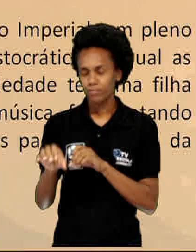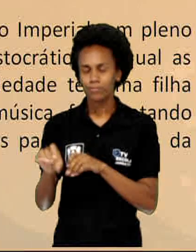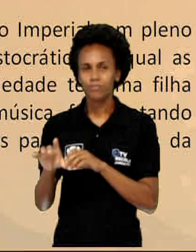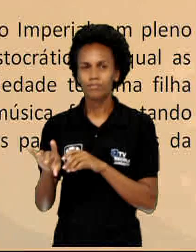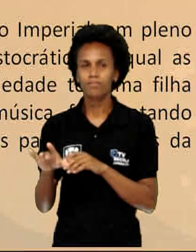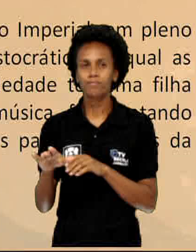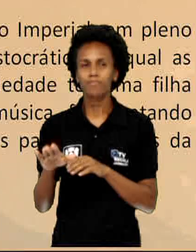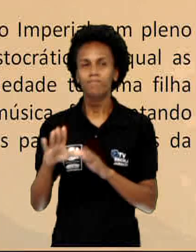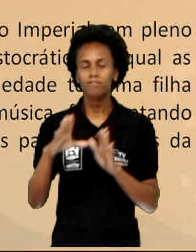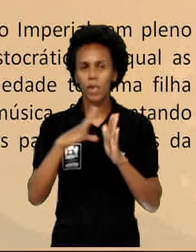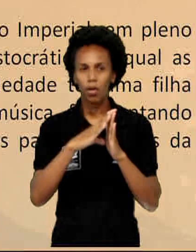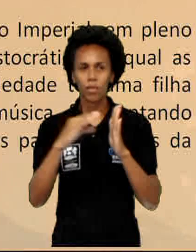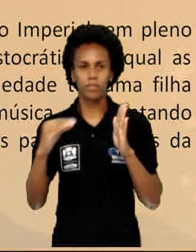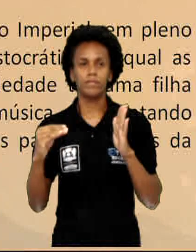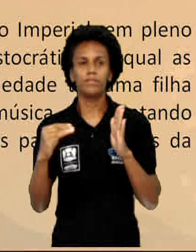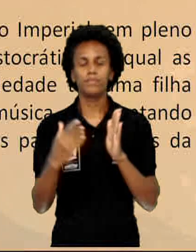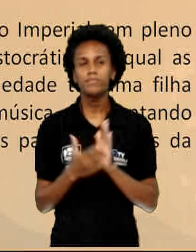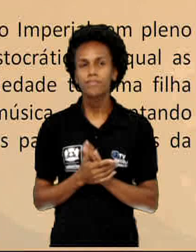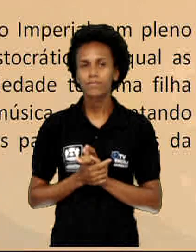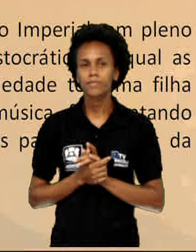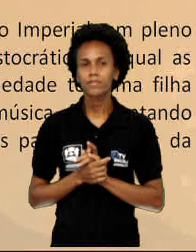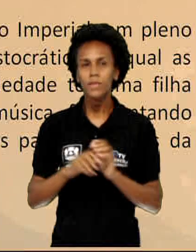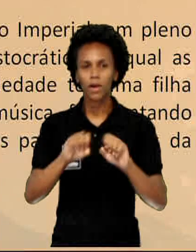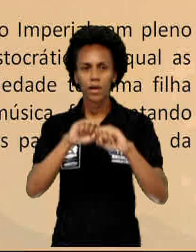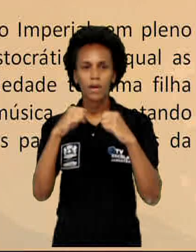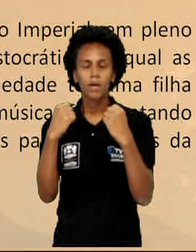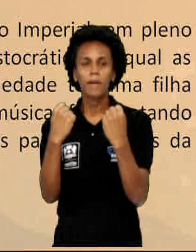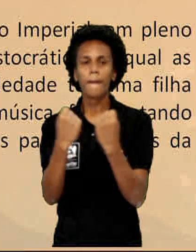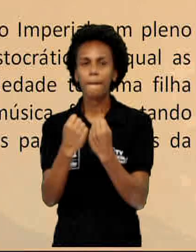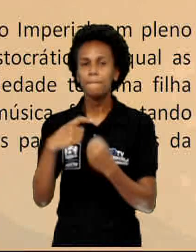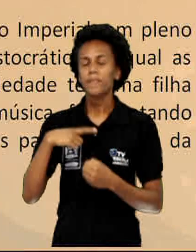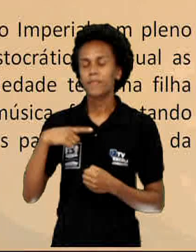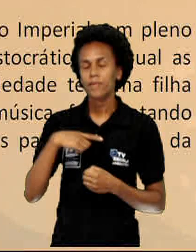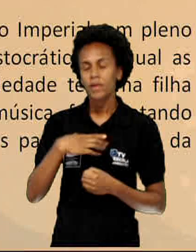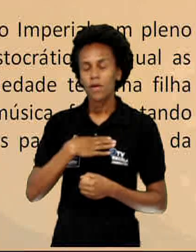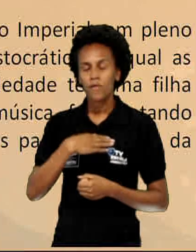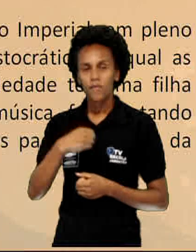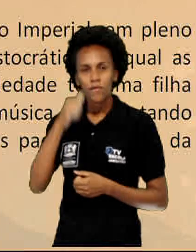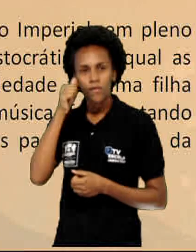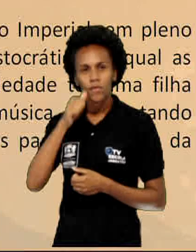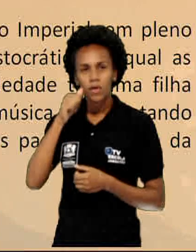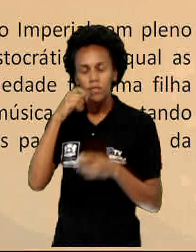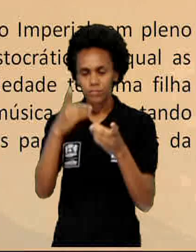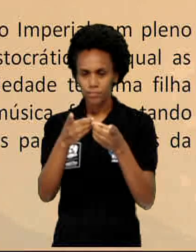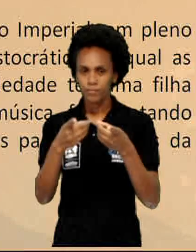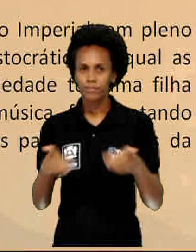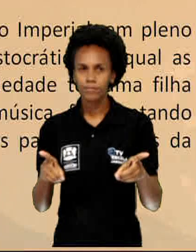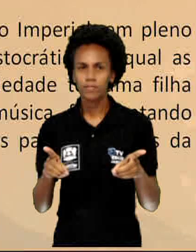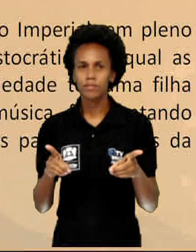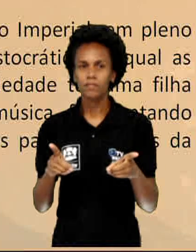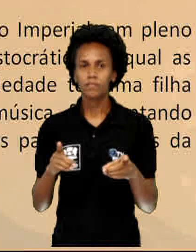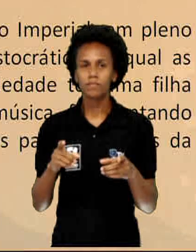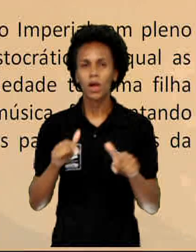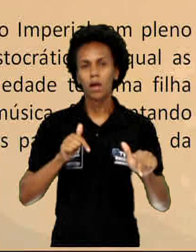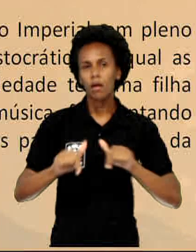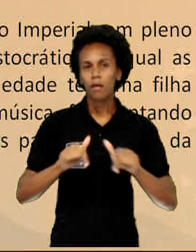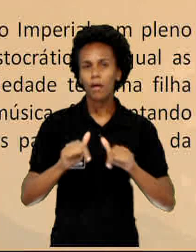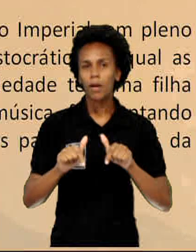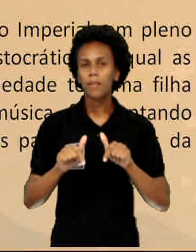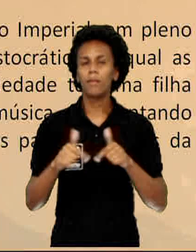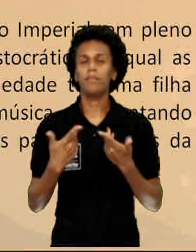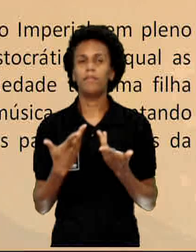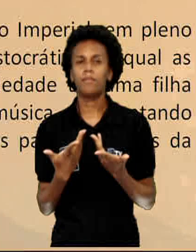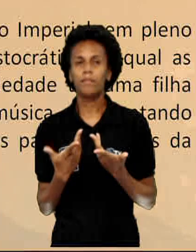sociedade. Ter uma filha divorciada, trabalhando para o próprio sustento, vivendo de música, frequentando rodas de